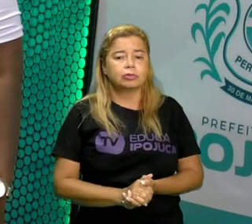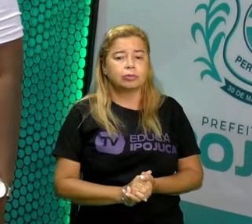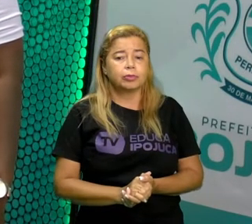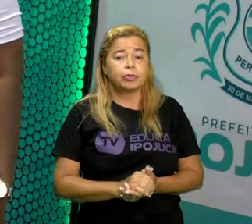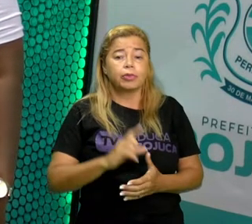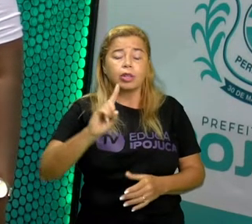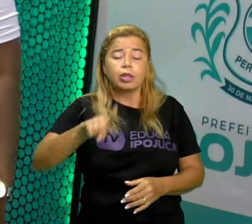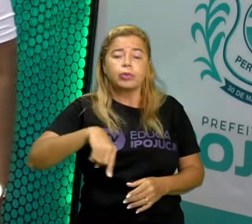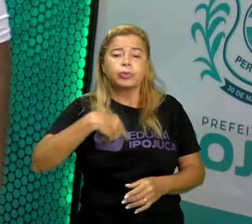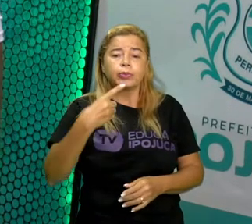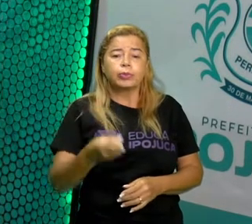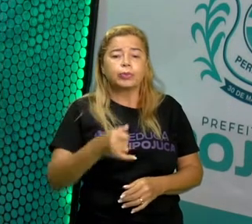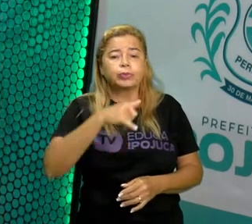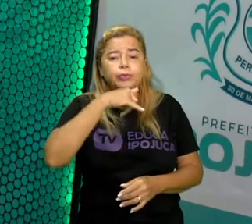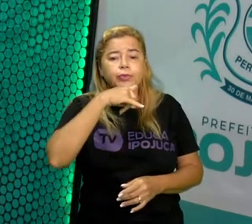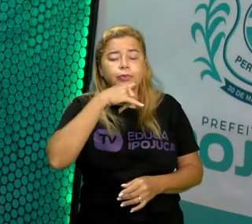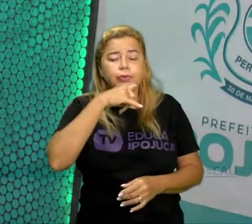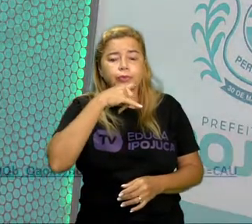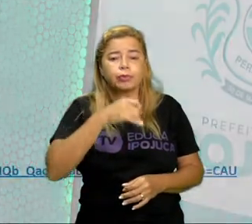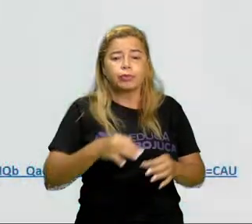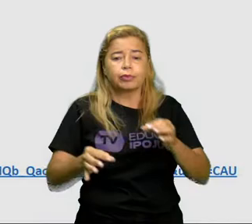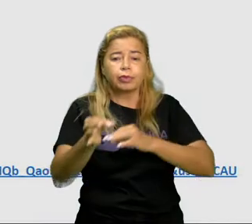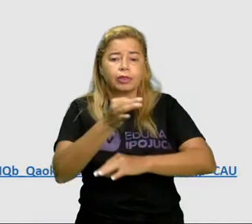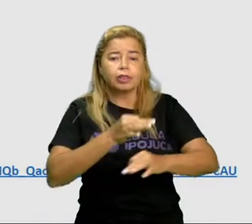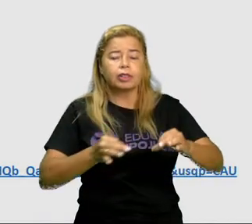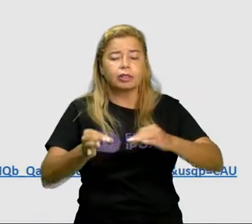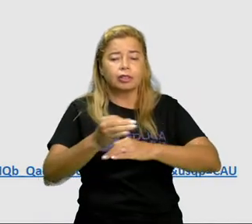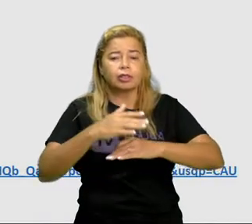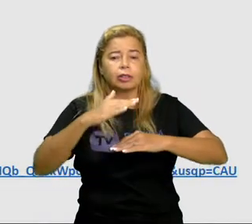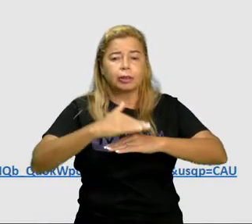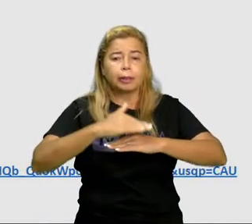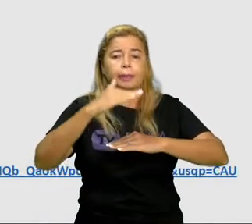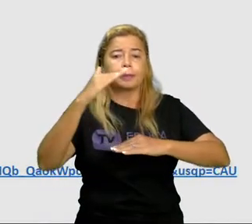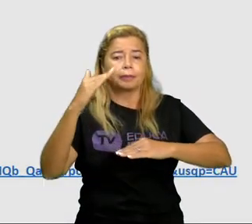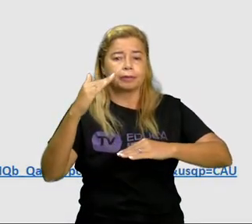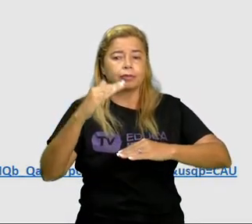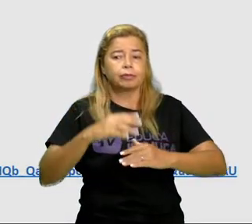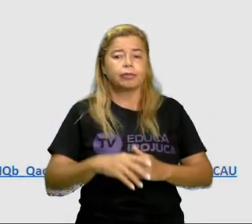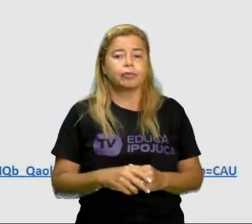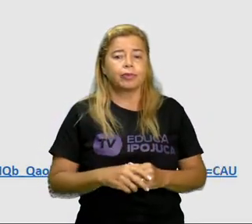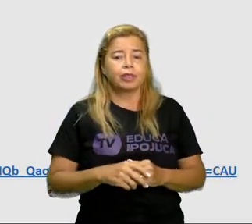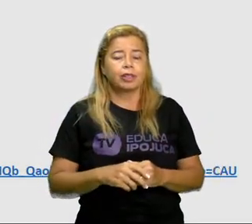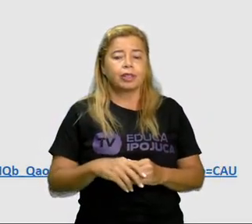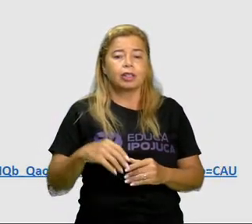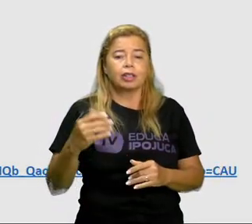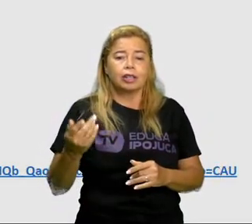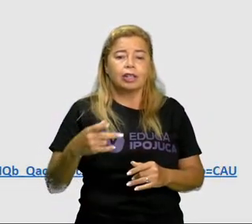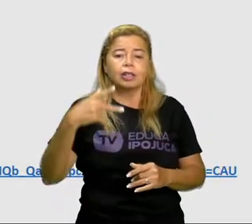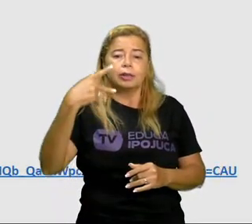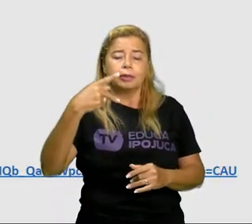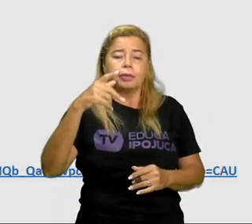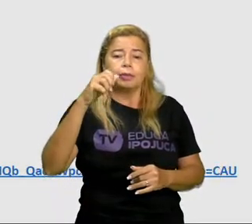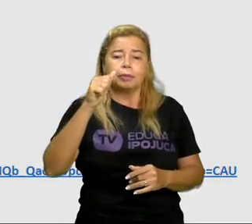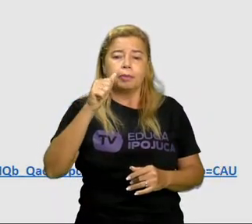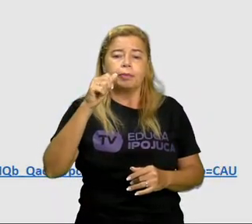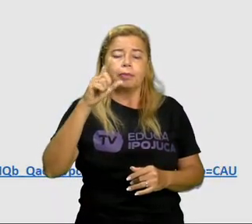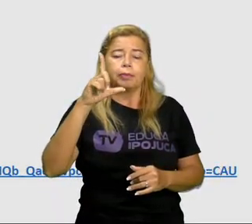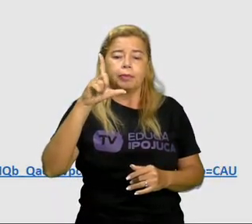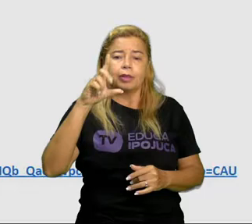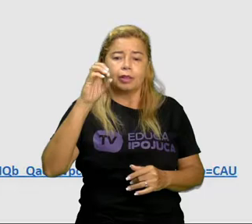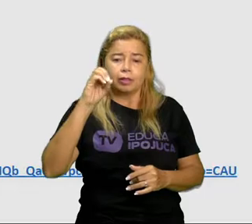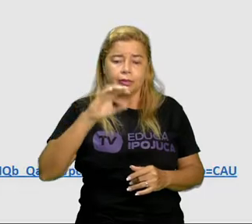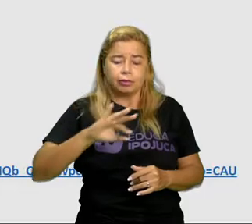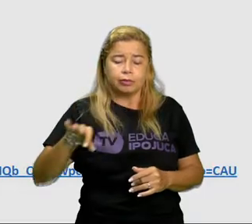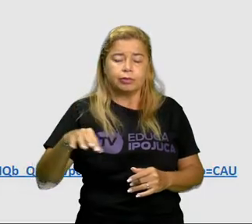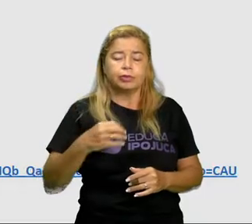crescente. Olha aí. Mais uma vez, Paulo, Débora e Carlos. E